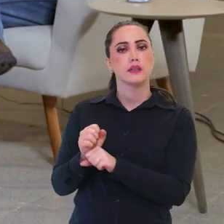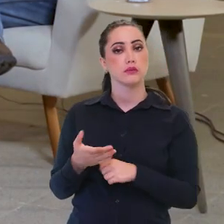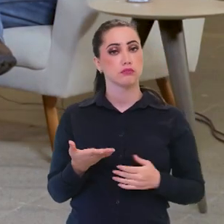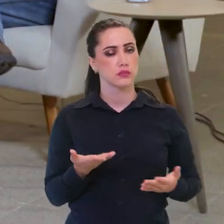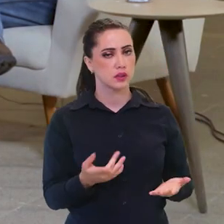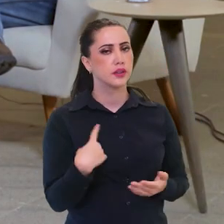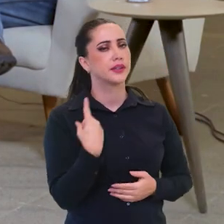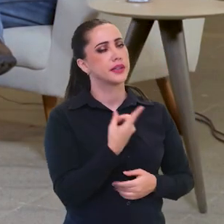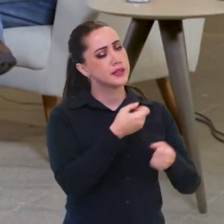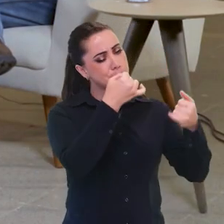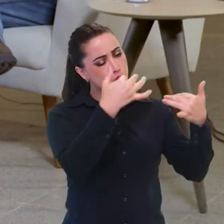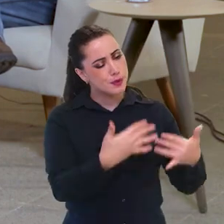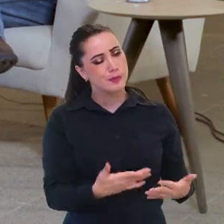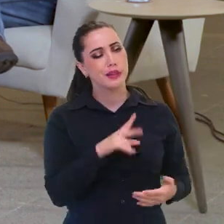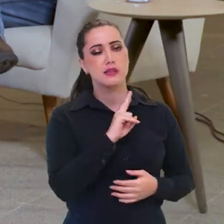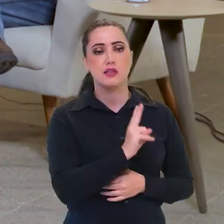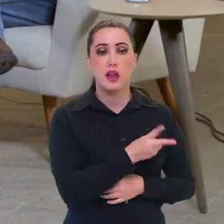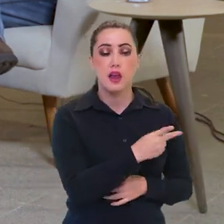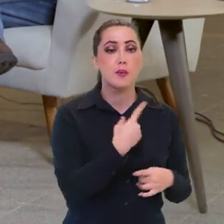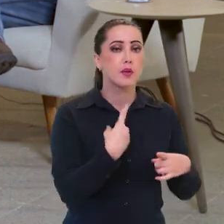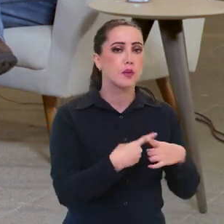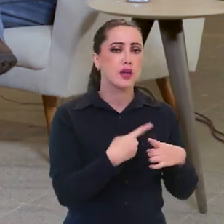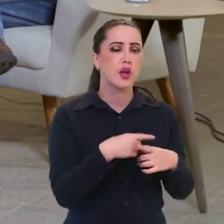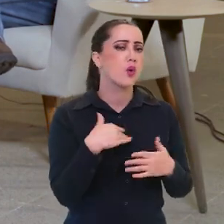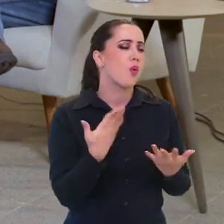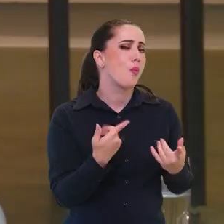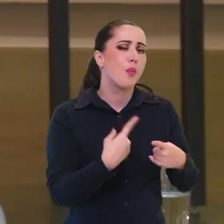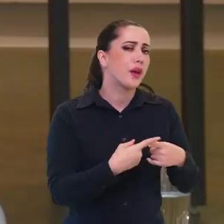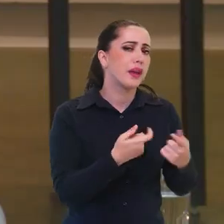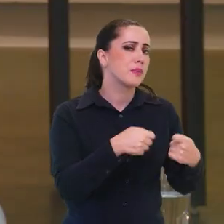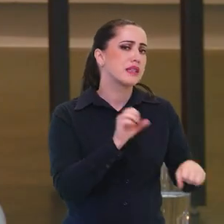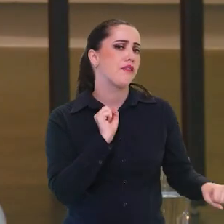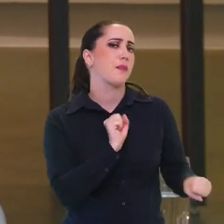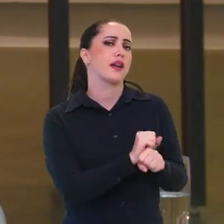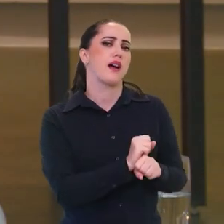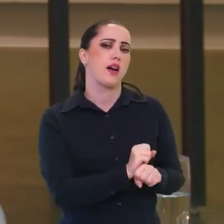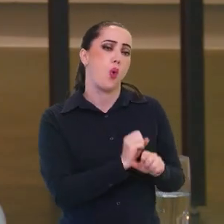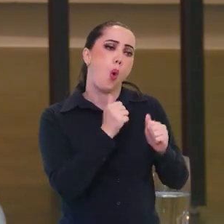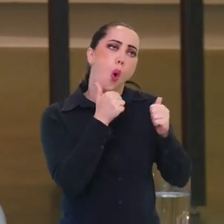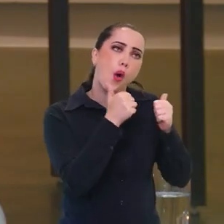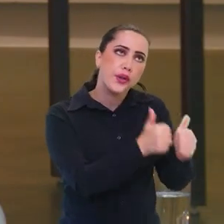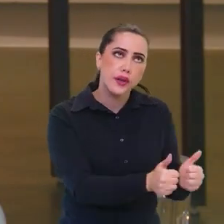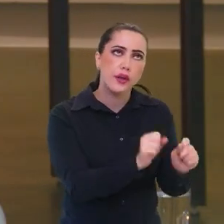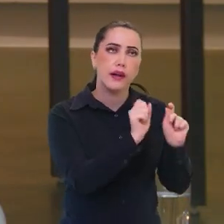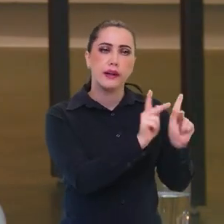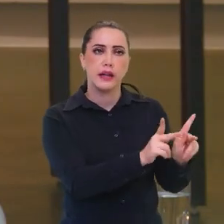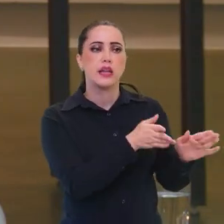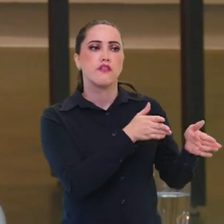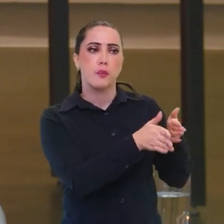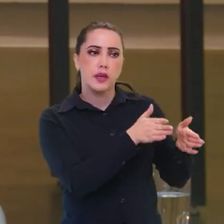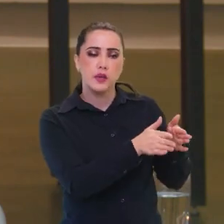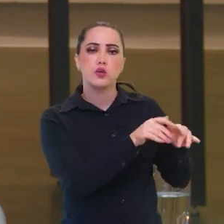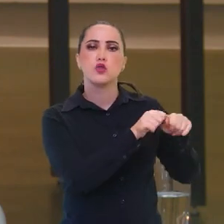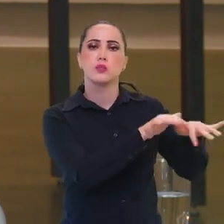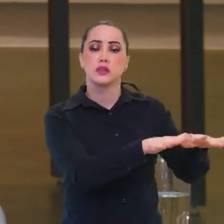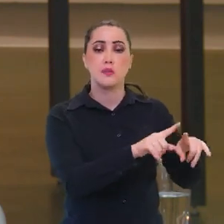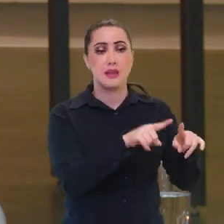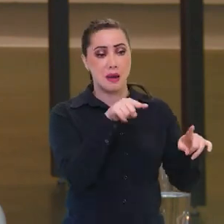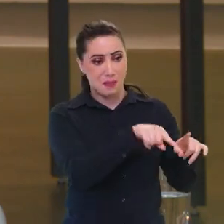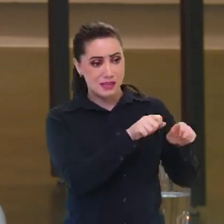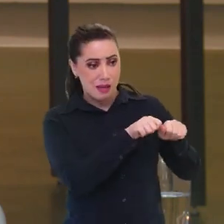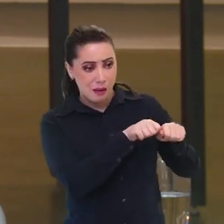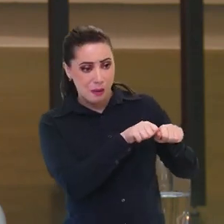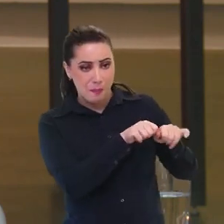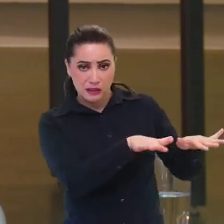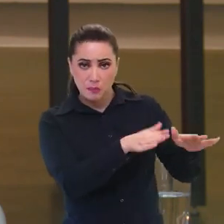que a gente fala, né? Porque qual era a necessidade? Tudo bem, a pandemia teve um tempo, mas a